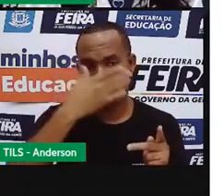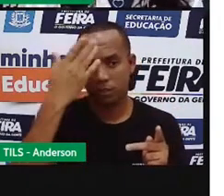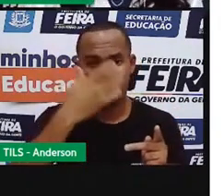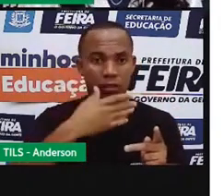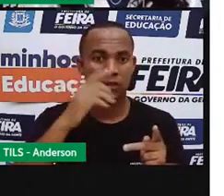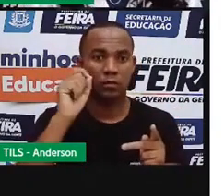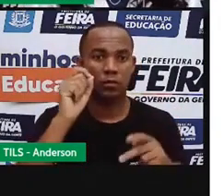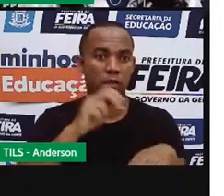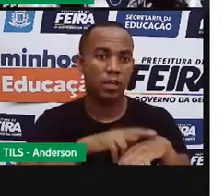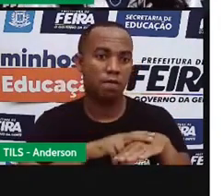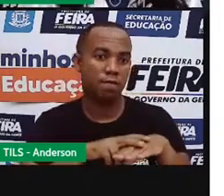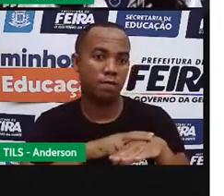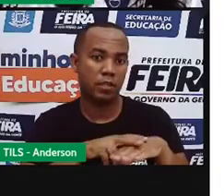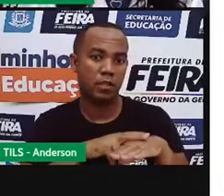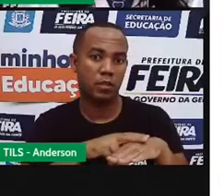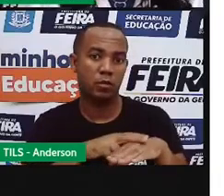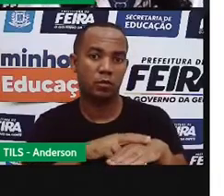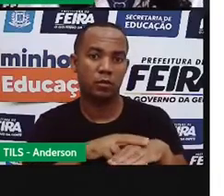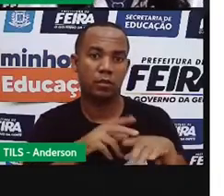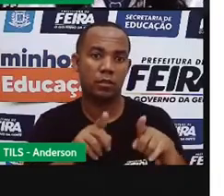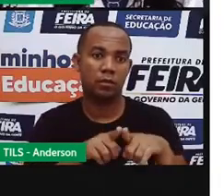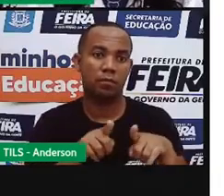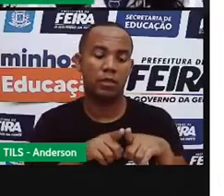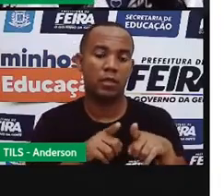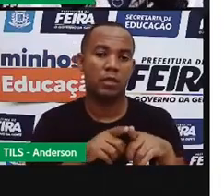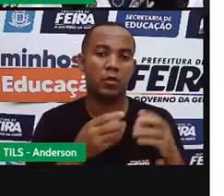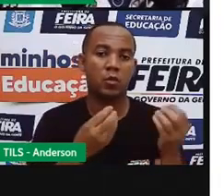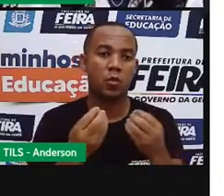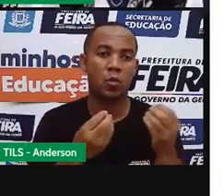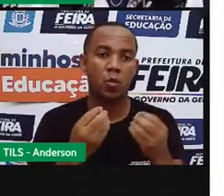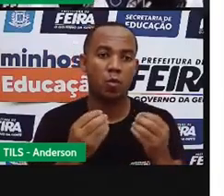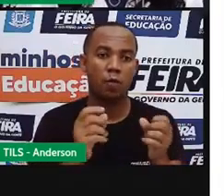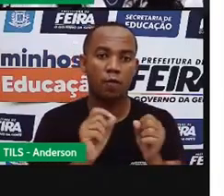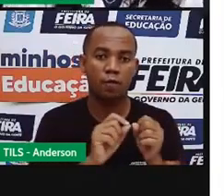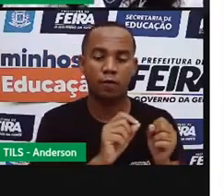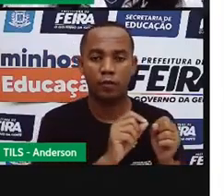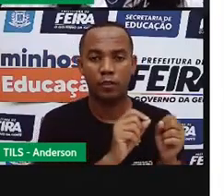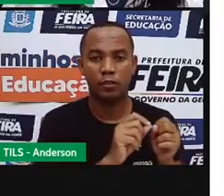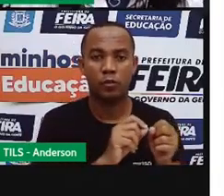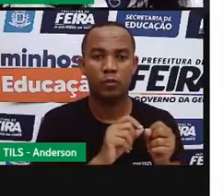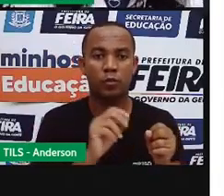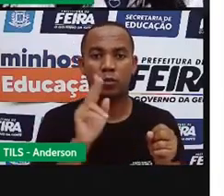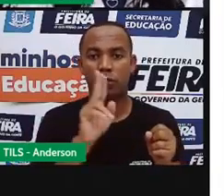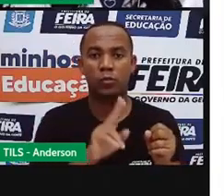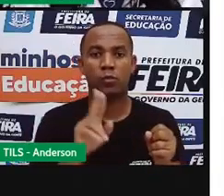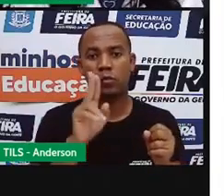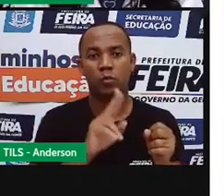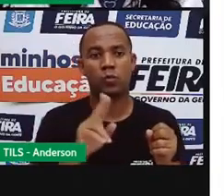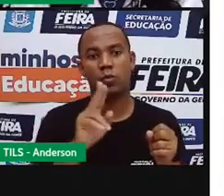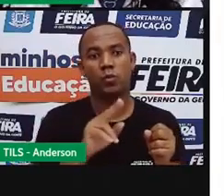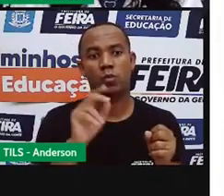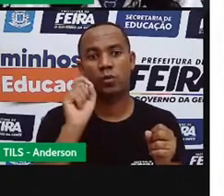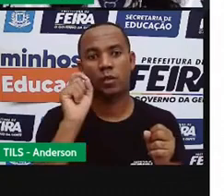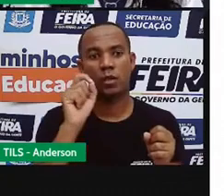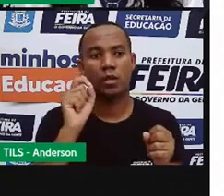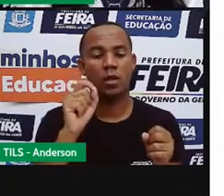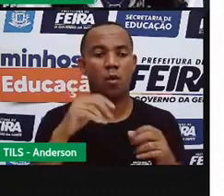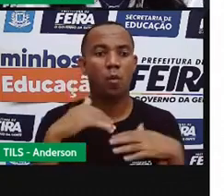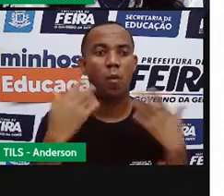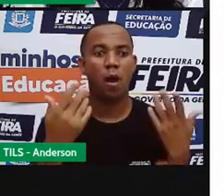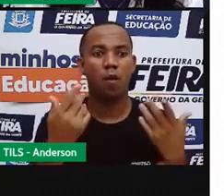o vidro e o plástico. Quando fabricados para uma função que necessite a transparência.